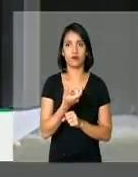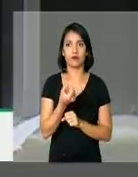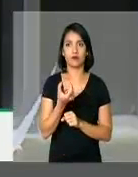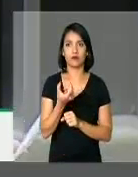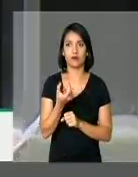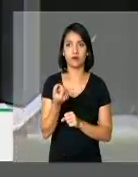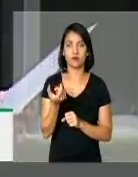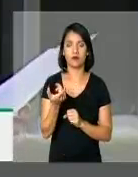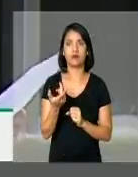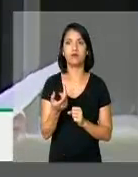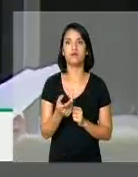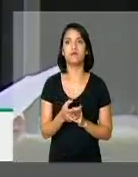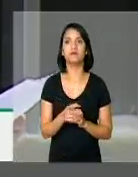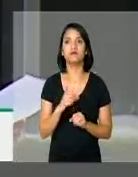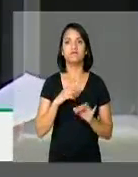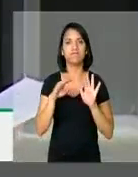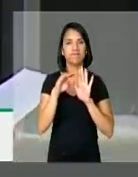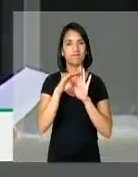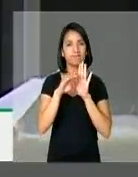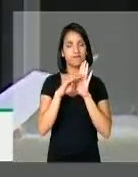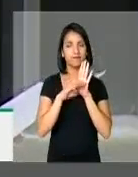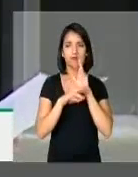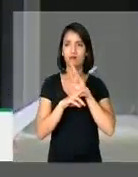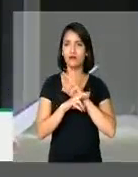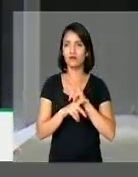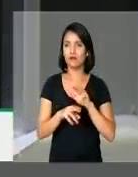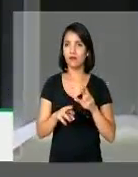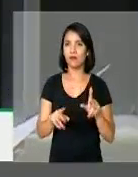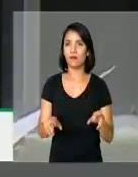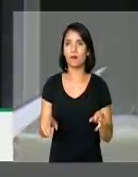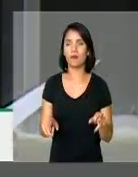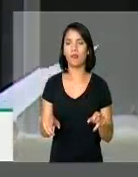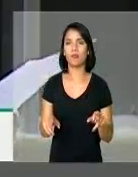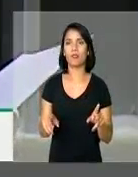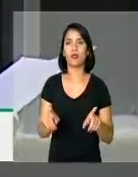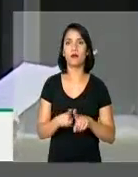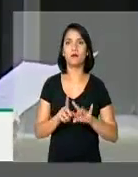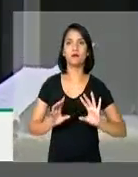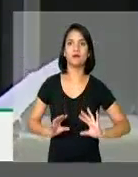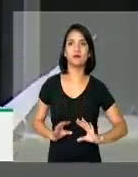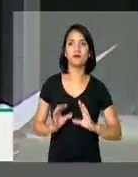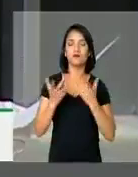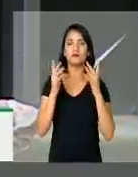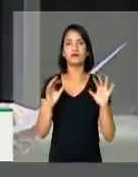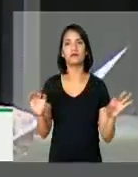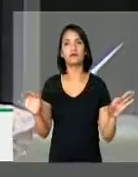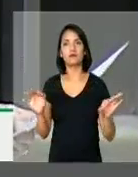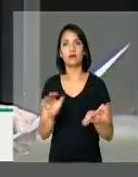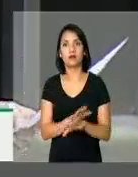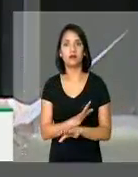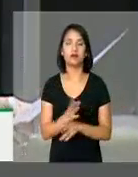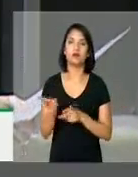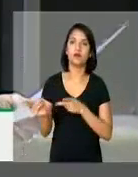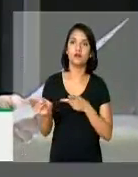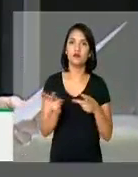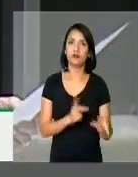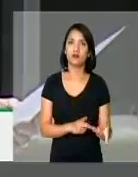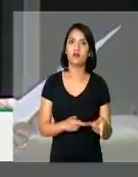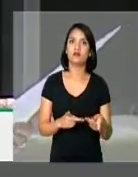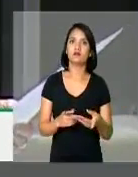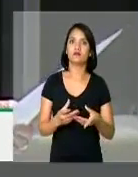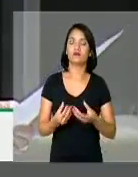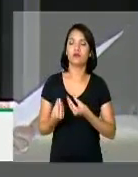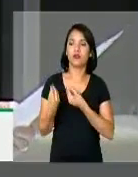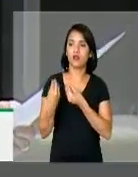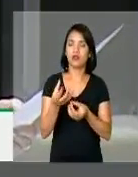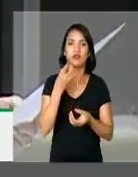Após uma vasta programação, esses eventos terminaram com visitas e entregas de brinquedos